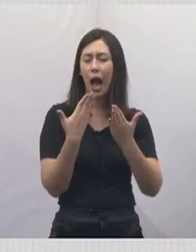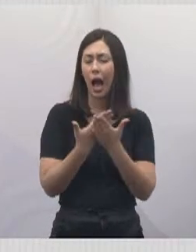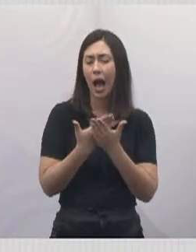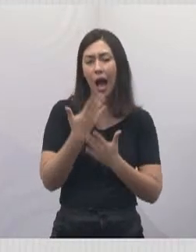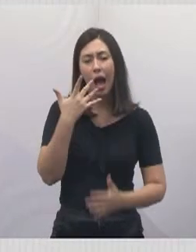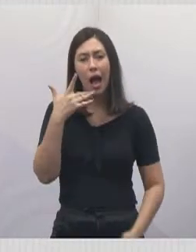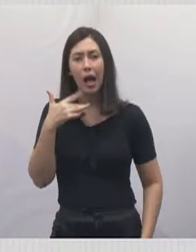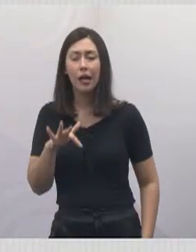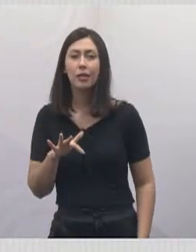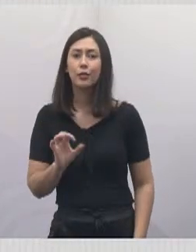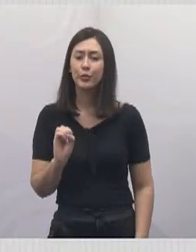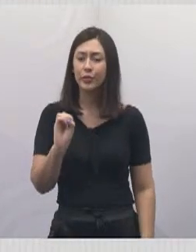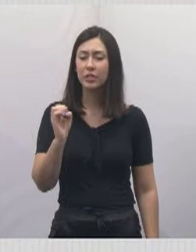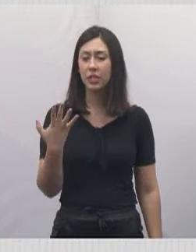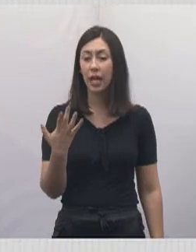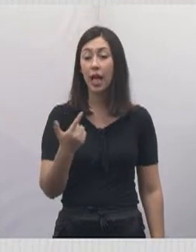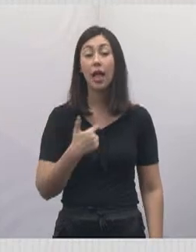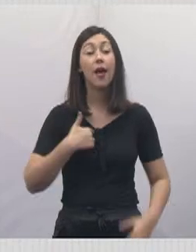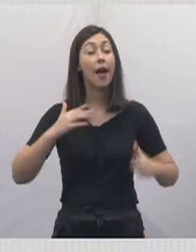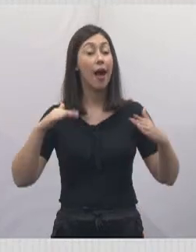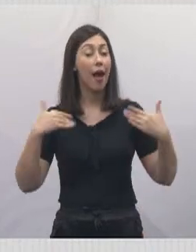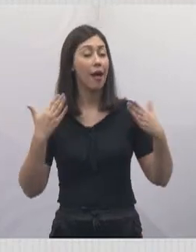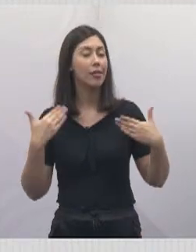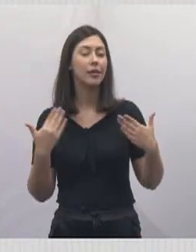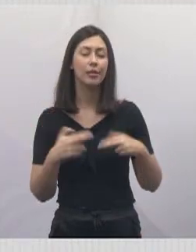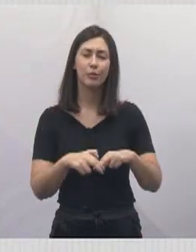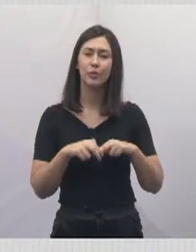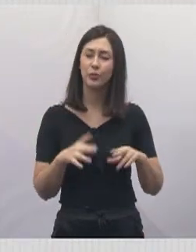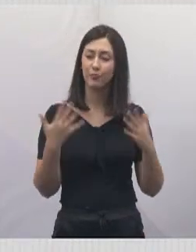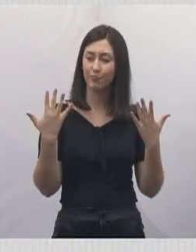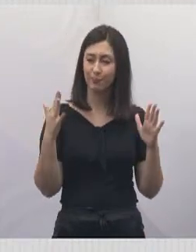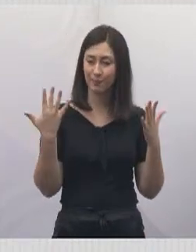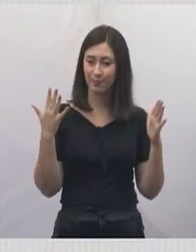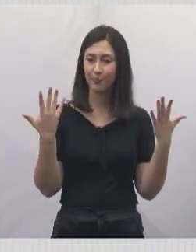funcionar. Então, muito me alegra, e parabéns a todos vocês.